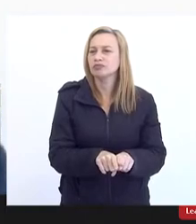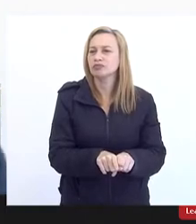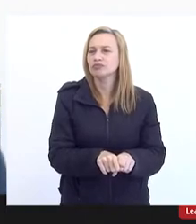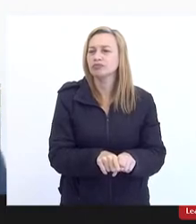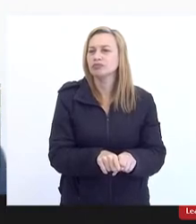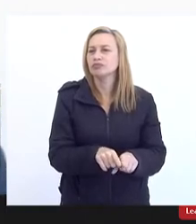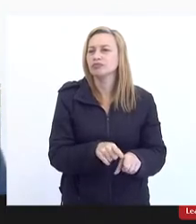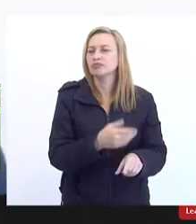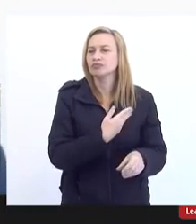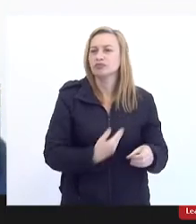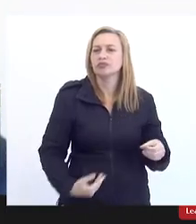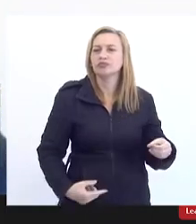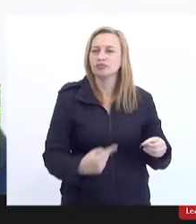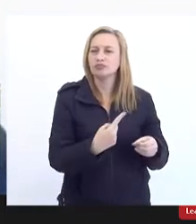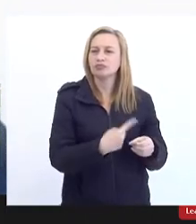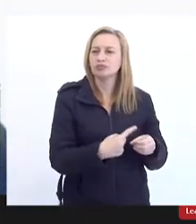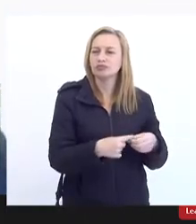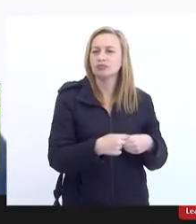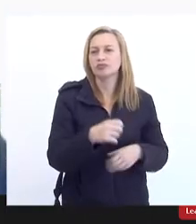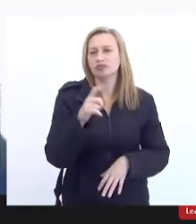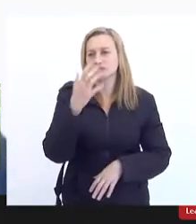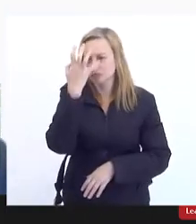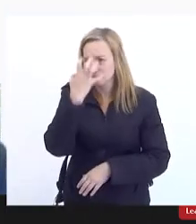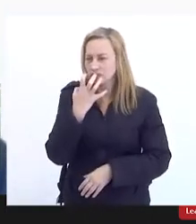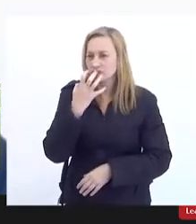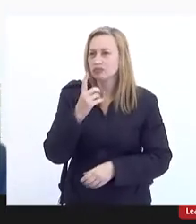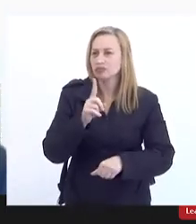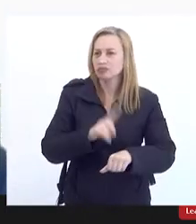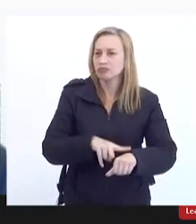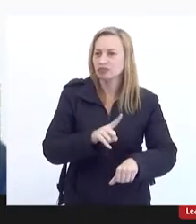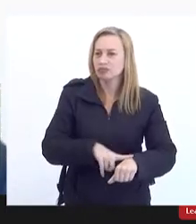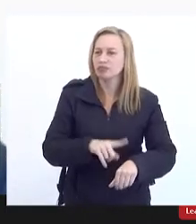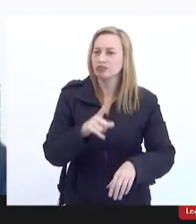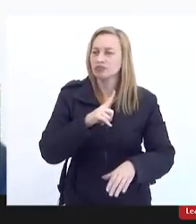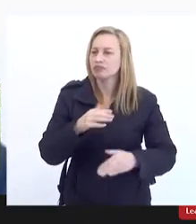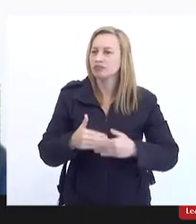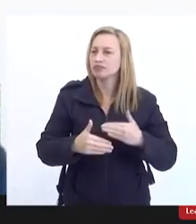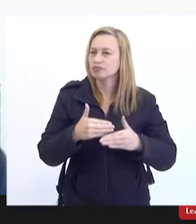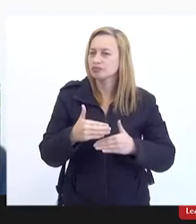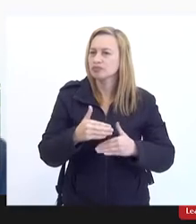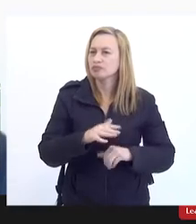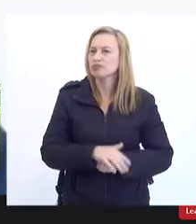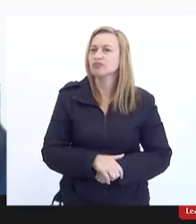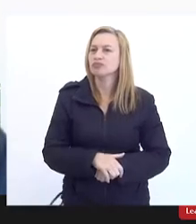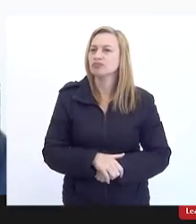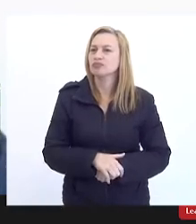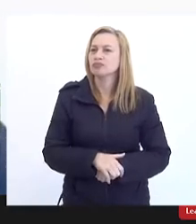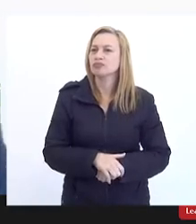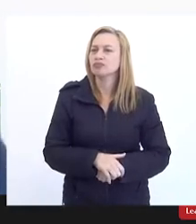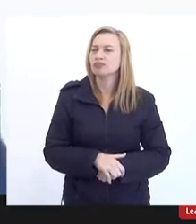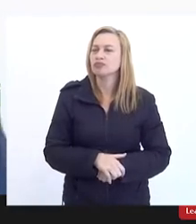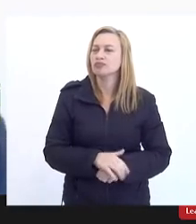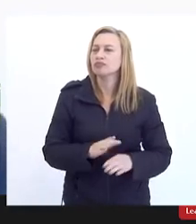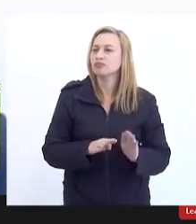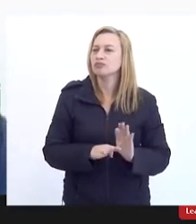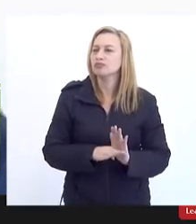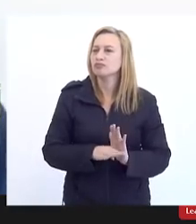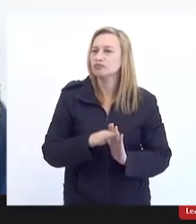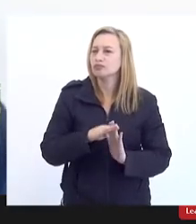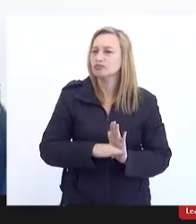municipal então isso é muito grave a partir do momento que a gente tem um processo feito com esse nível de